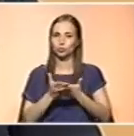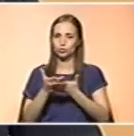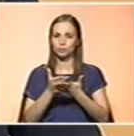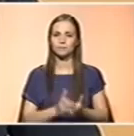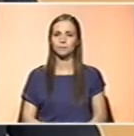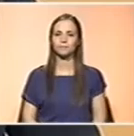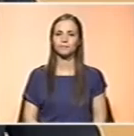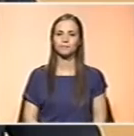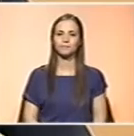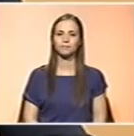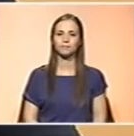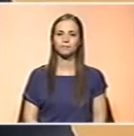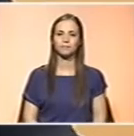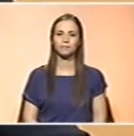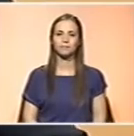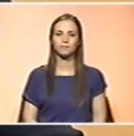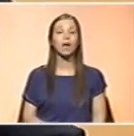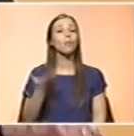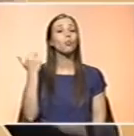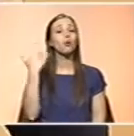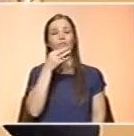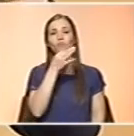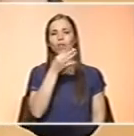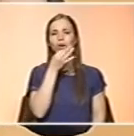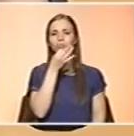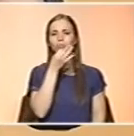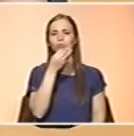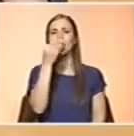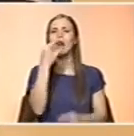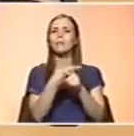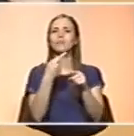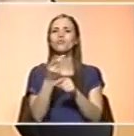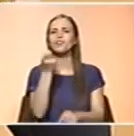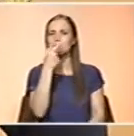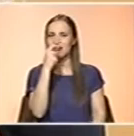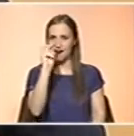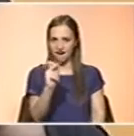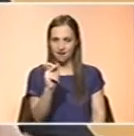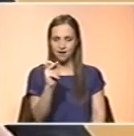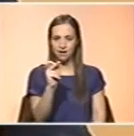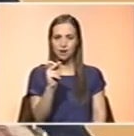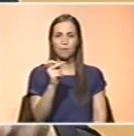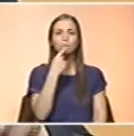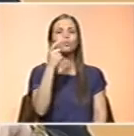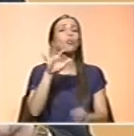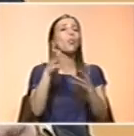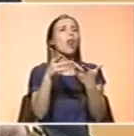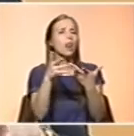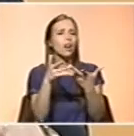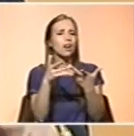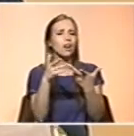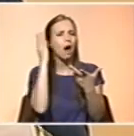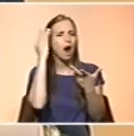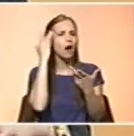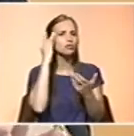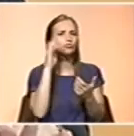E queria só acabar... Há pouco falámos sobre os alimentos com vitamina A. Sim. Tinha perguntado quais são. Acho que não